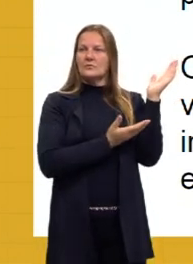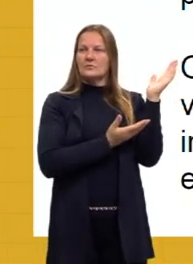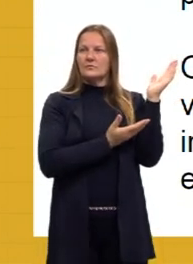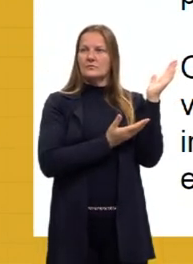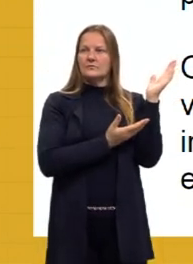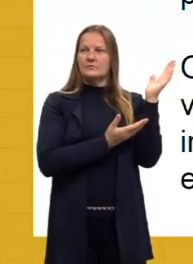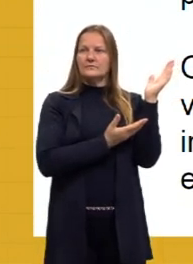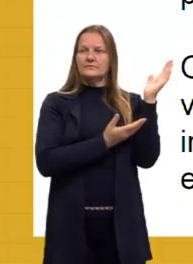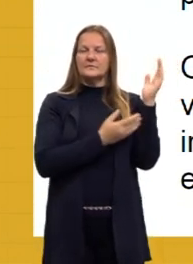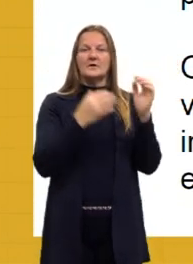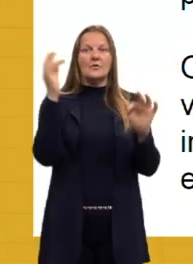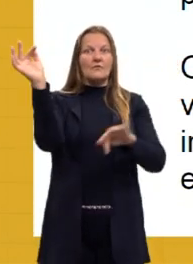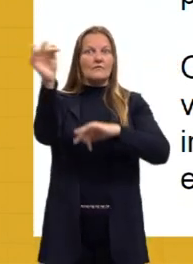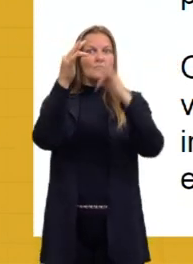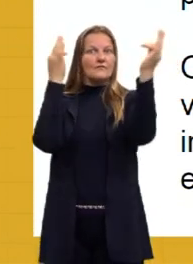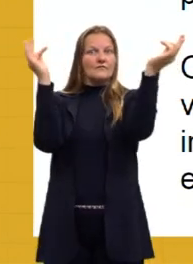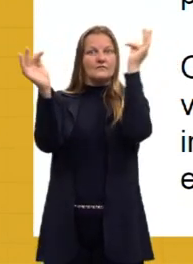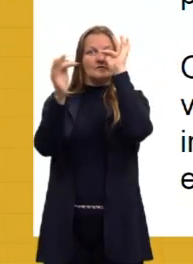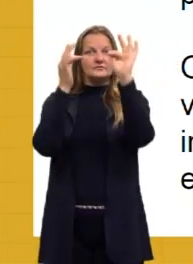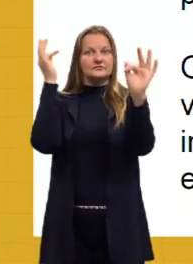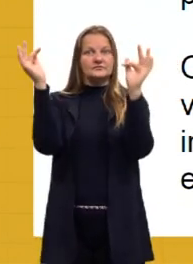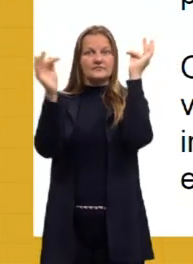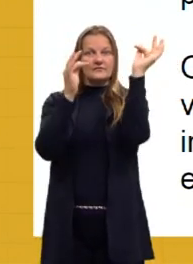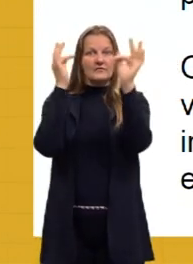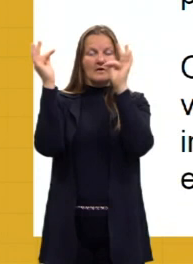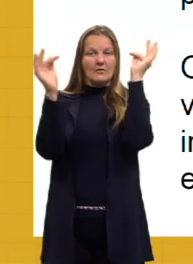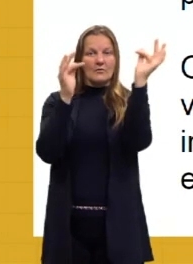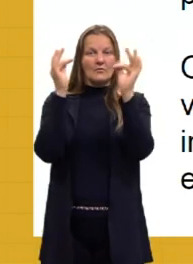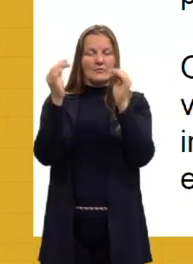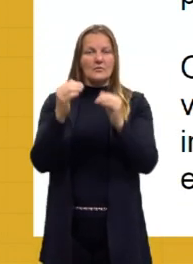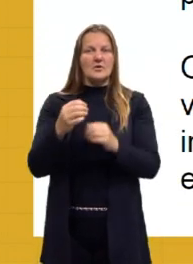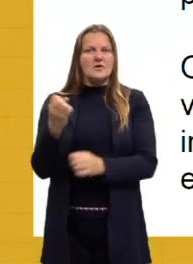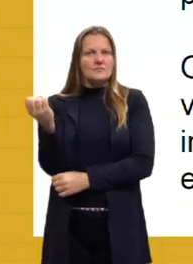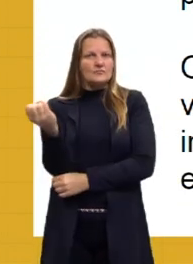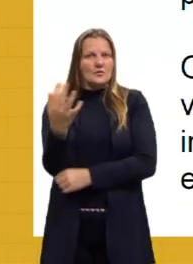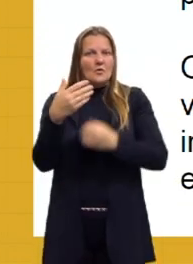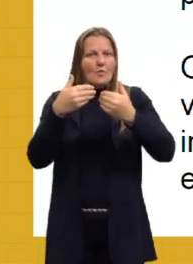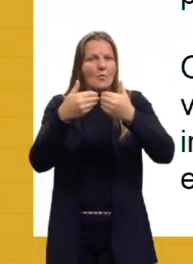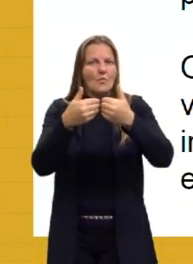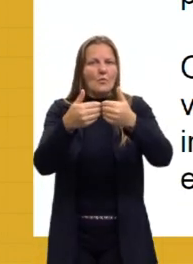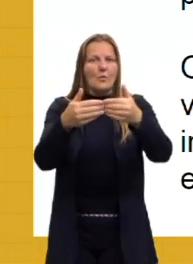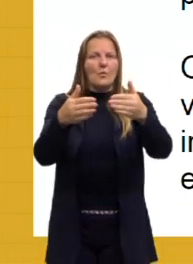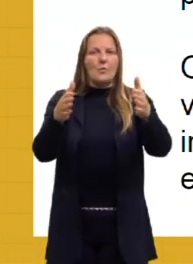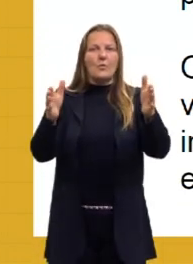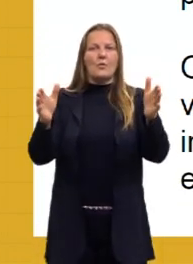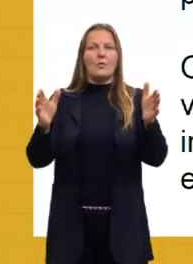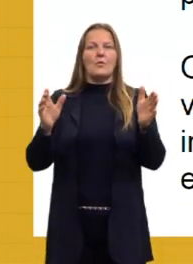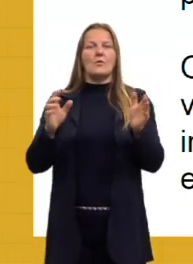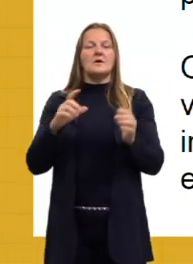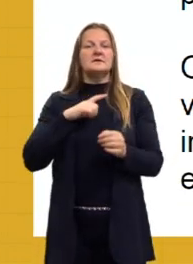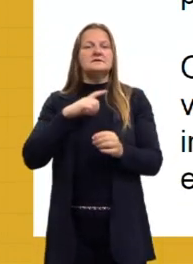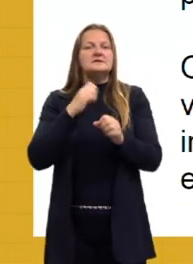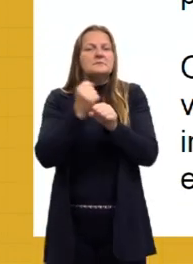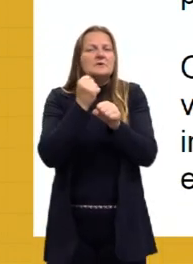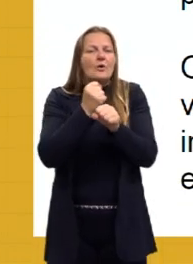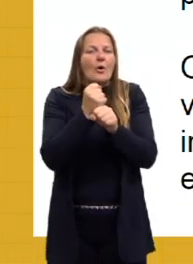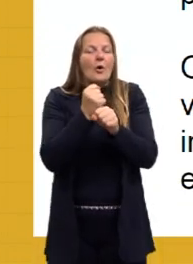lembrando, então, que a Semana de Arte Moderna, ela inaugura o modernismo. Todas as outras escolas foram sempre obras,